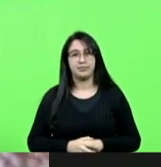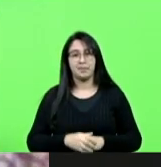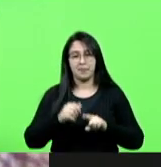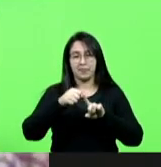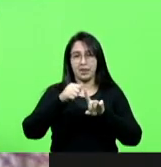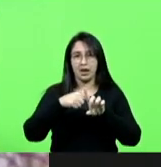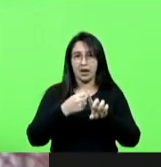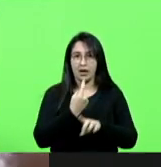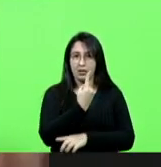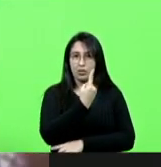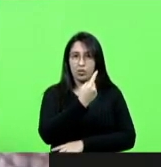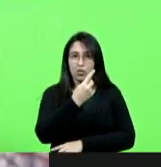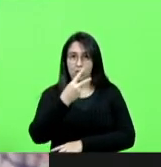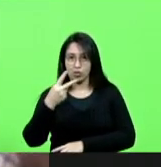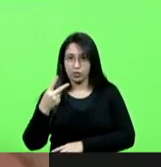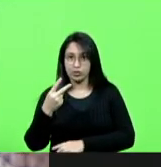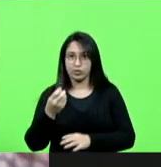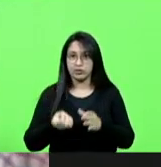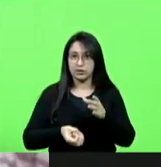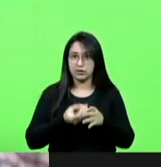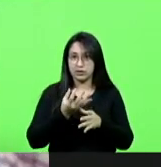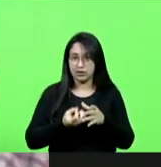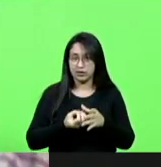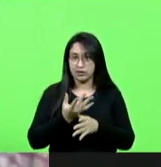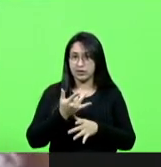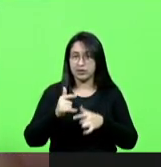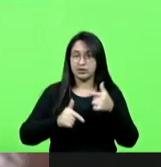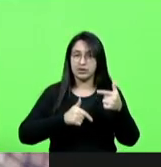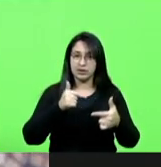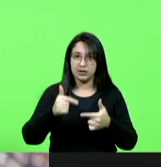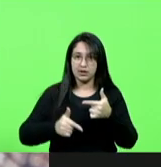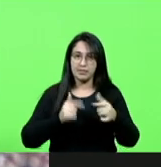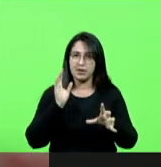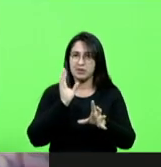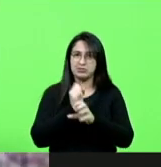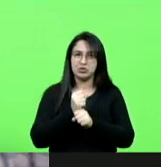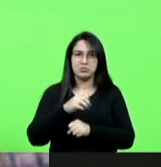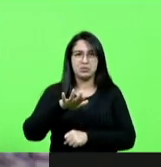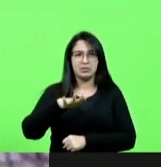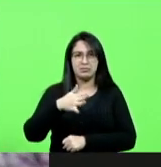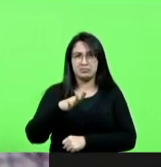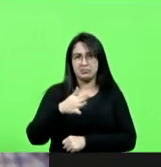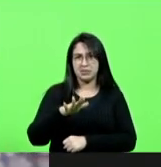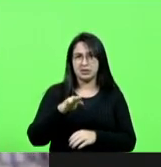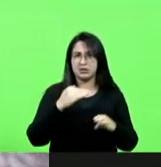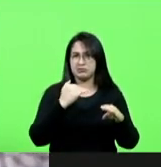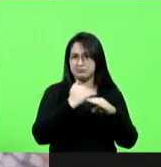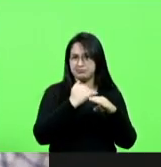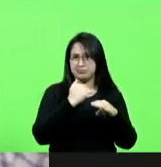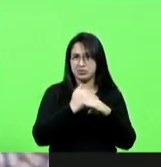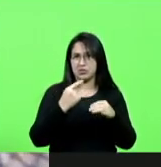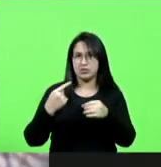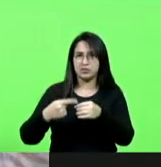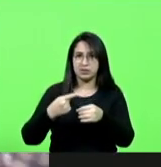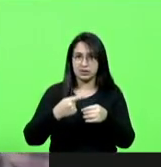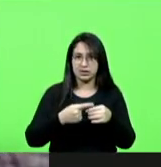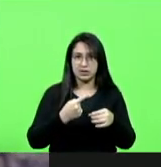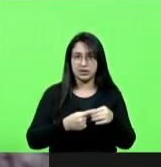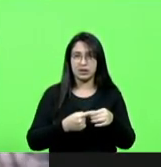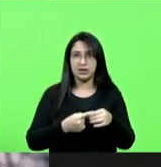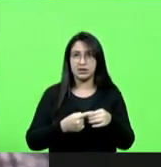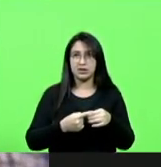produziu empregos que se somados ou equiparados às cidades os